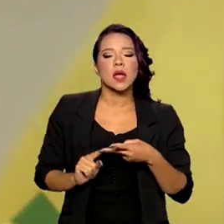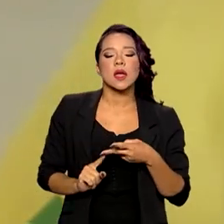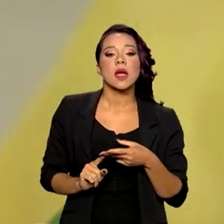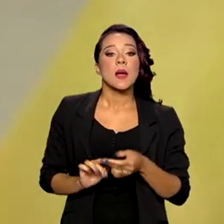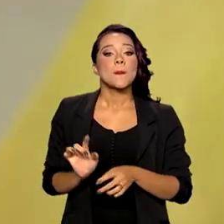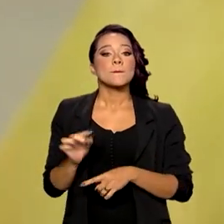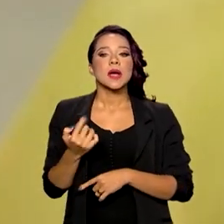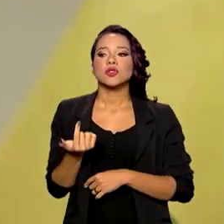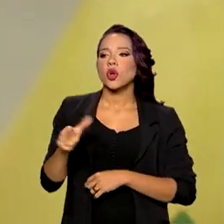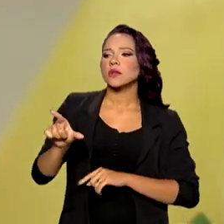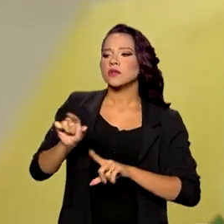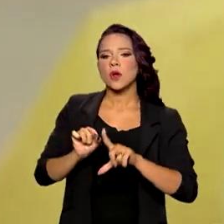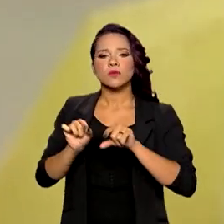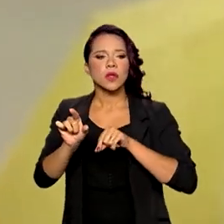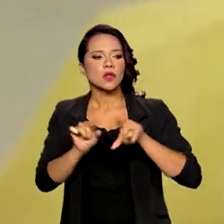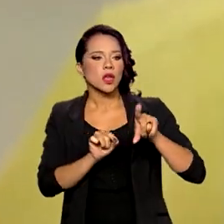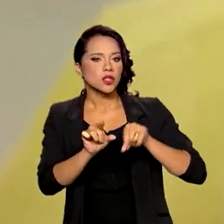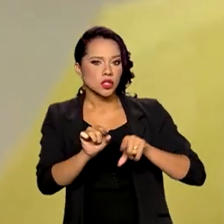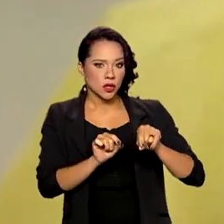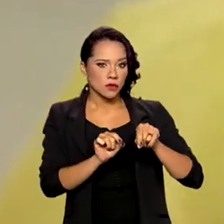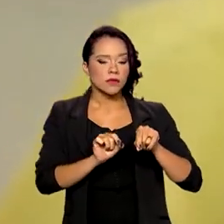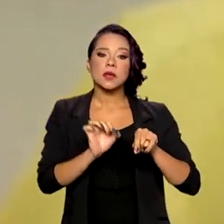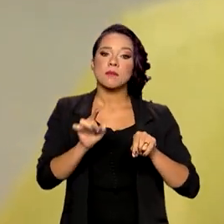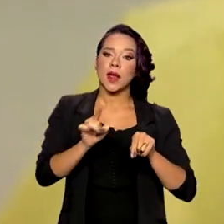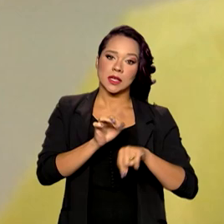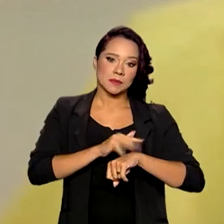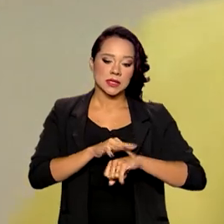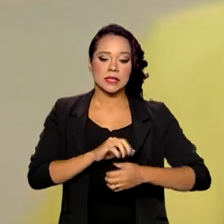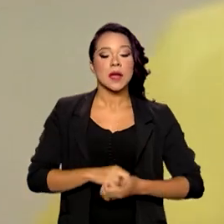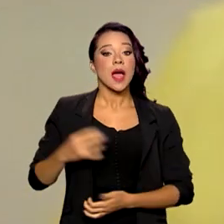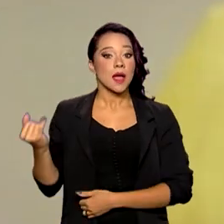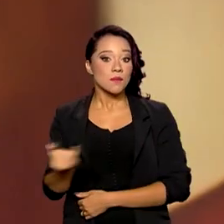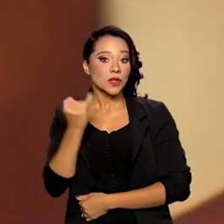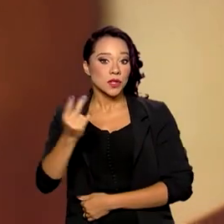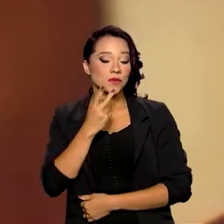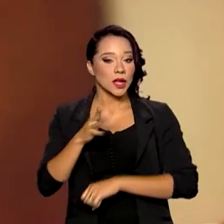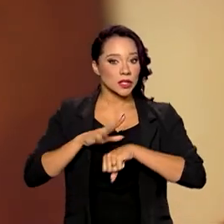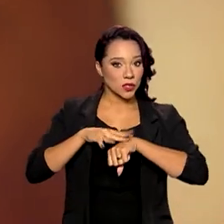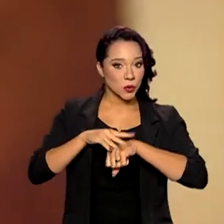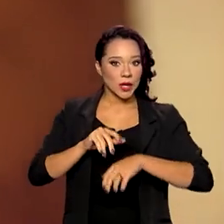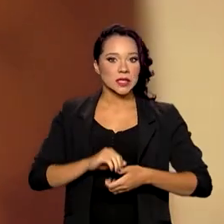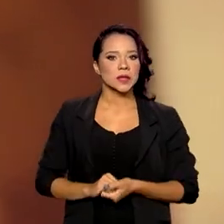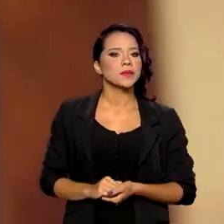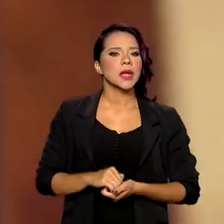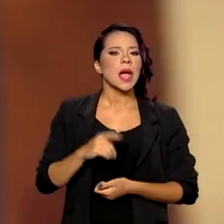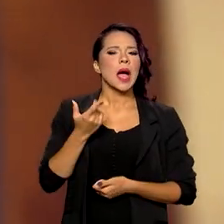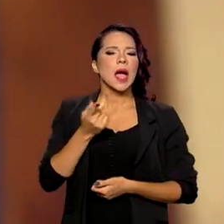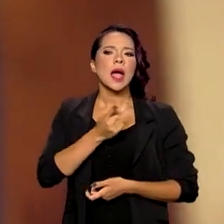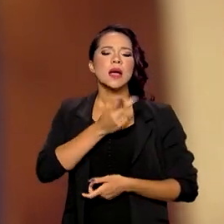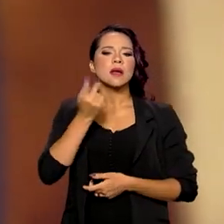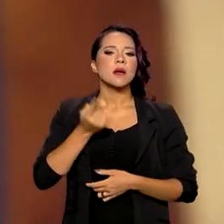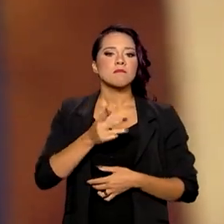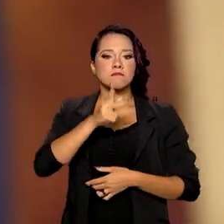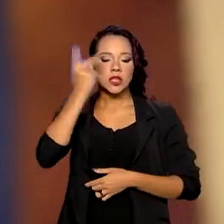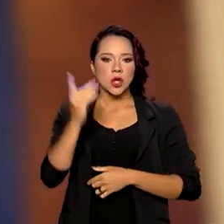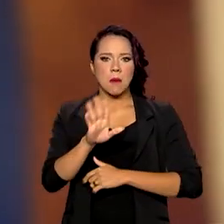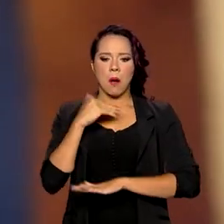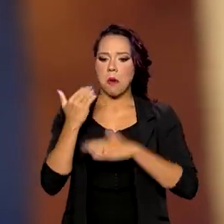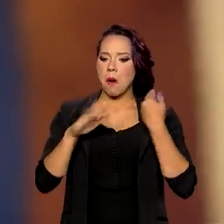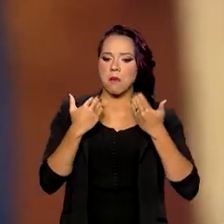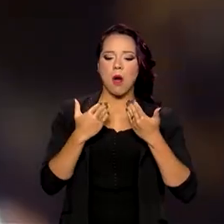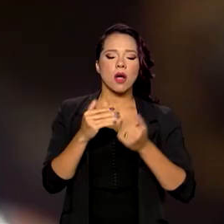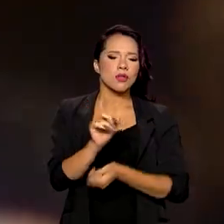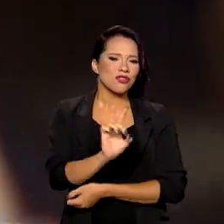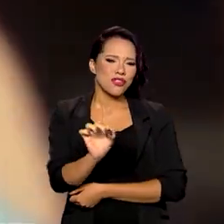alternativas para esses pacientes. Vale dizer que essa doença tem baixa letalidade, ao